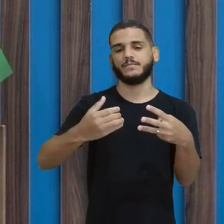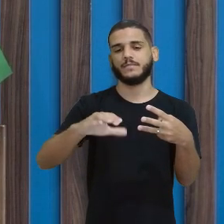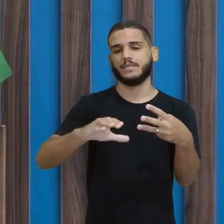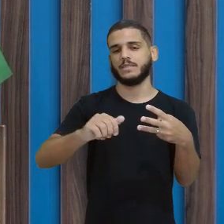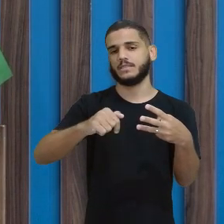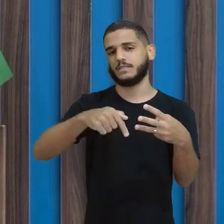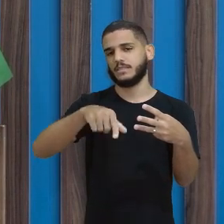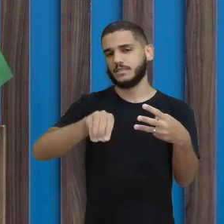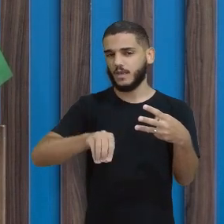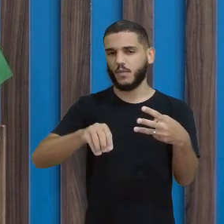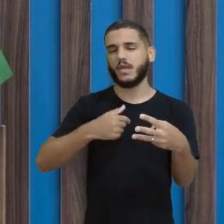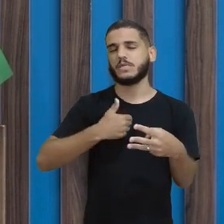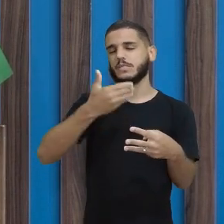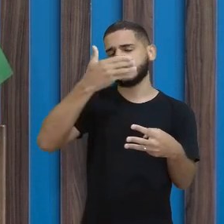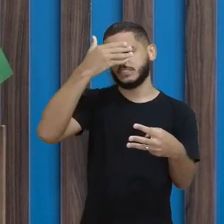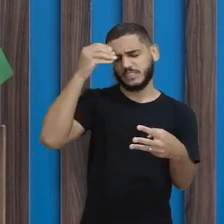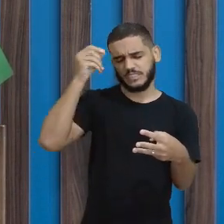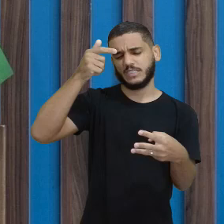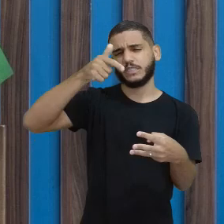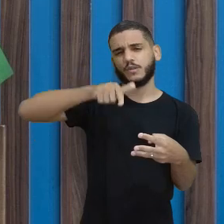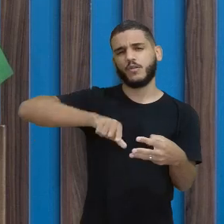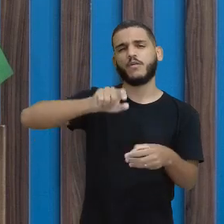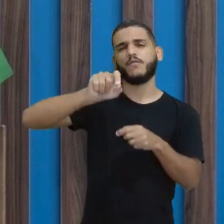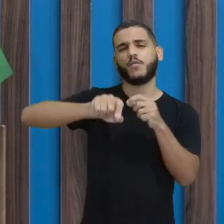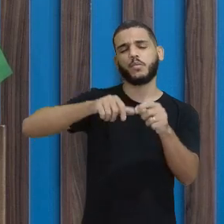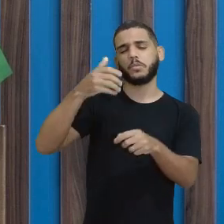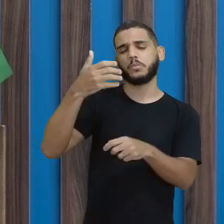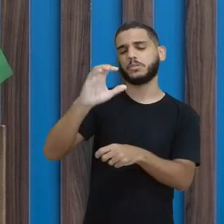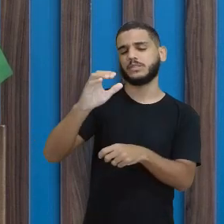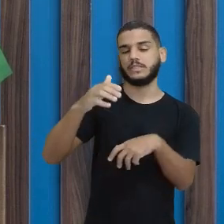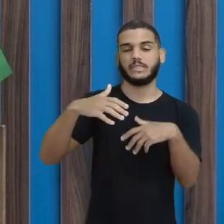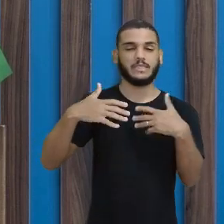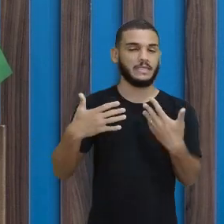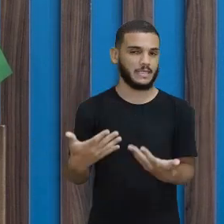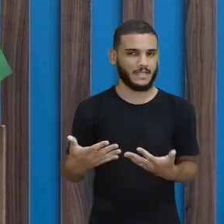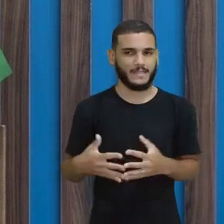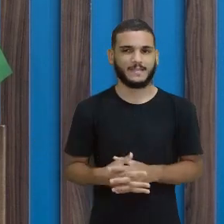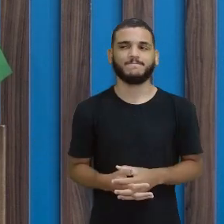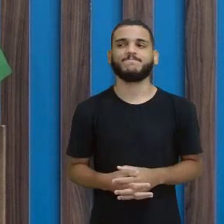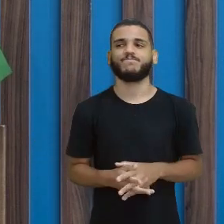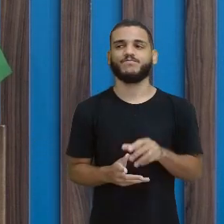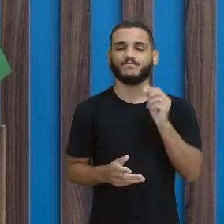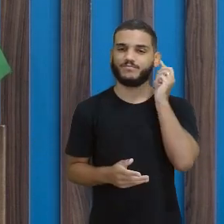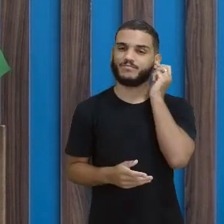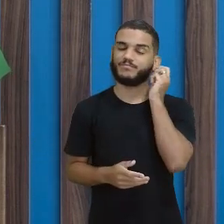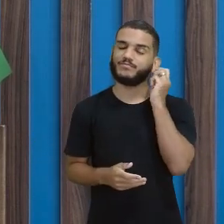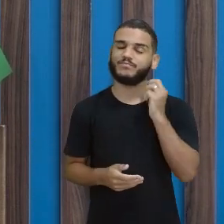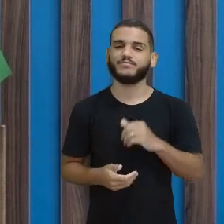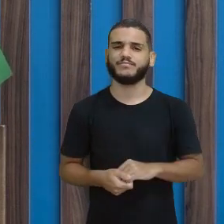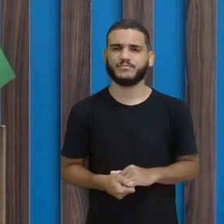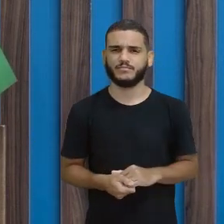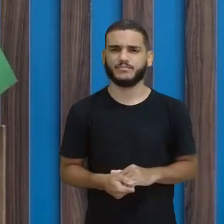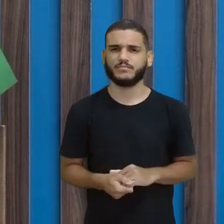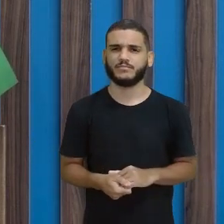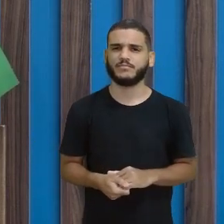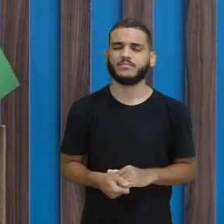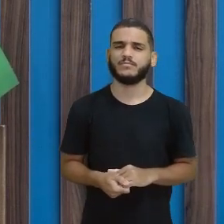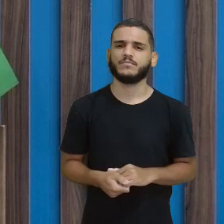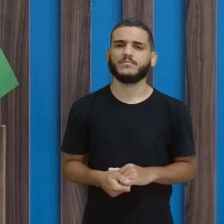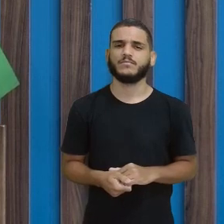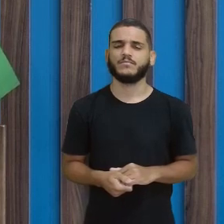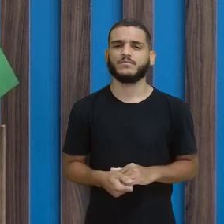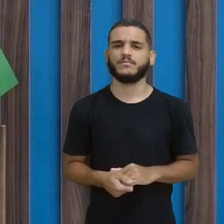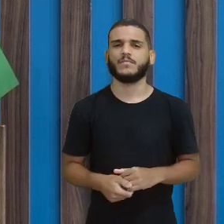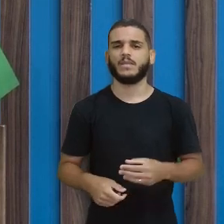Novamente esqueci do cedilha. Eita, que a professora Iris está esquecida, não tá? Seleção. Seleção. seleção